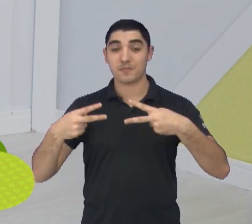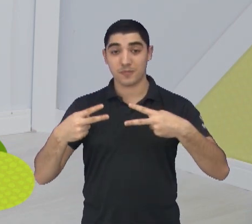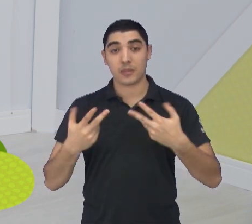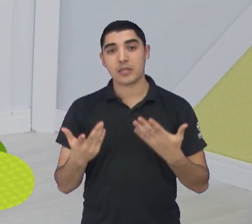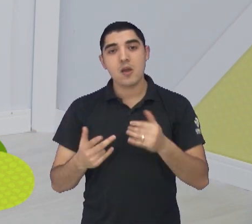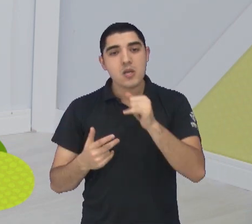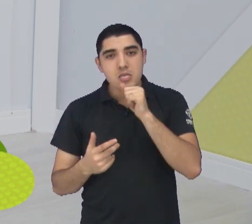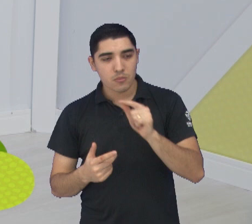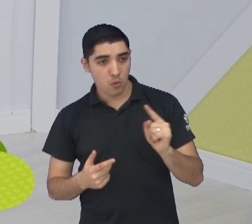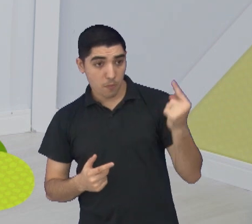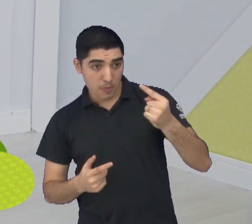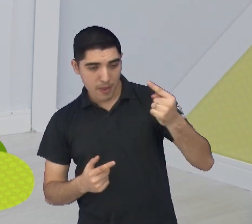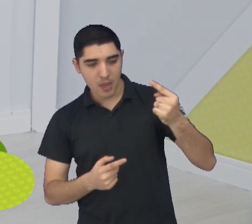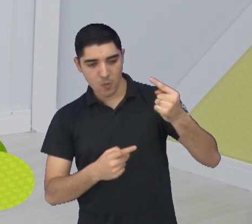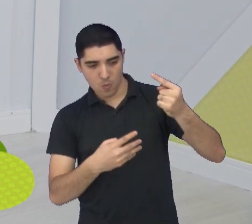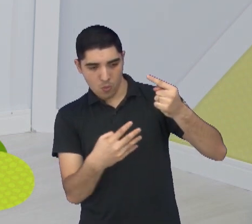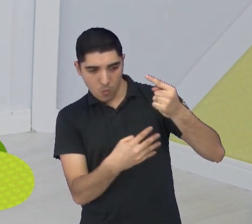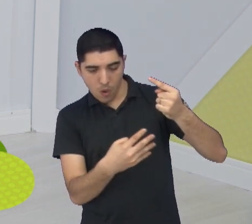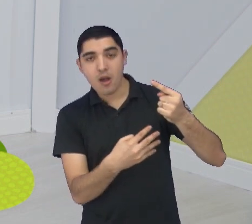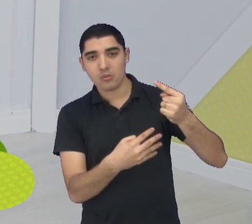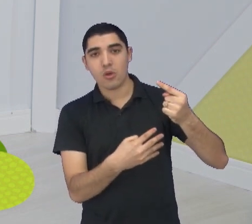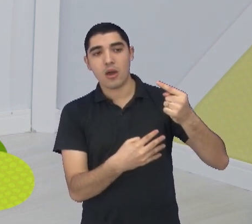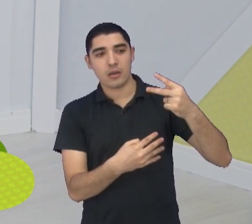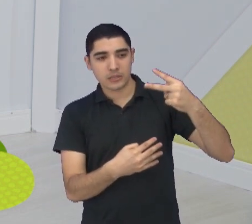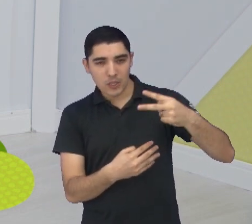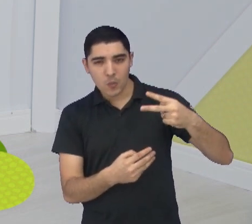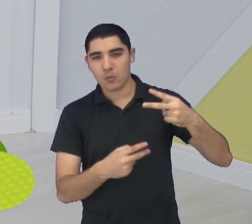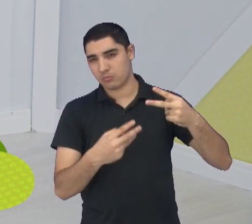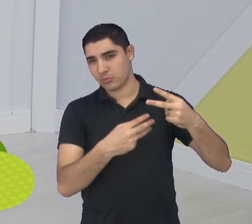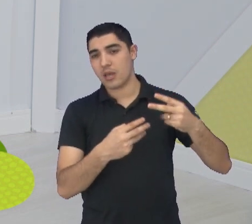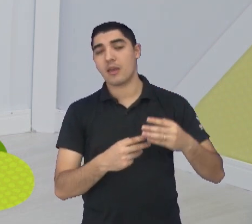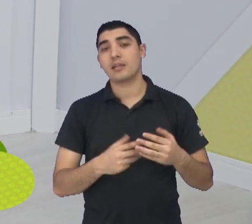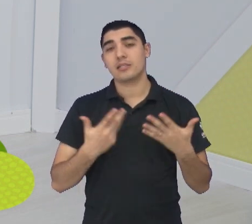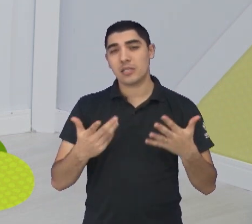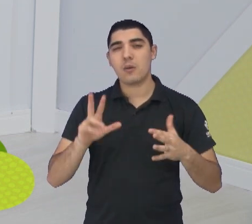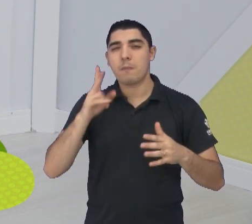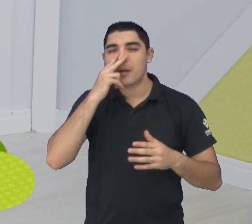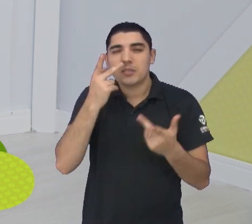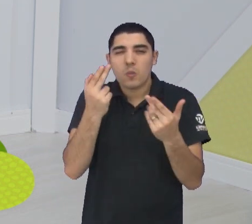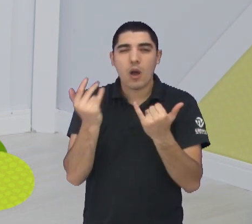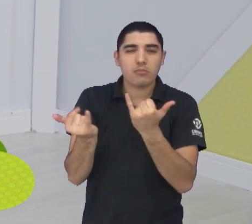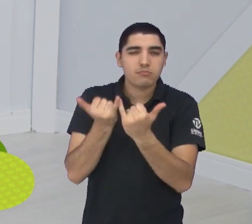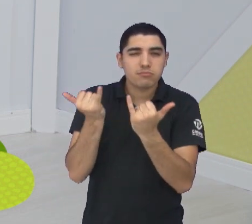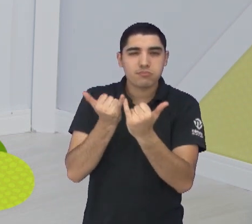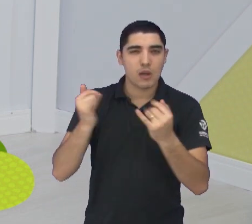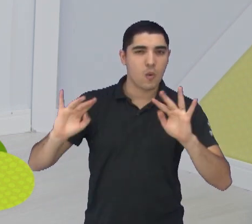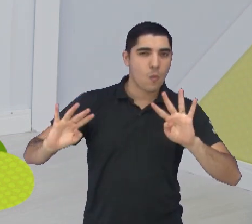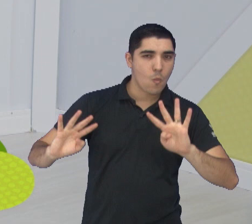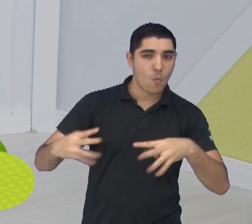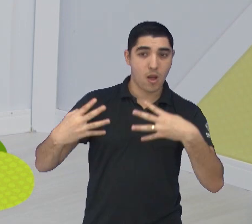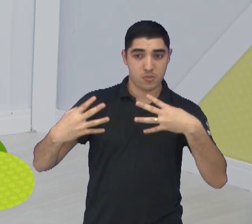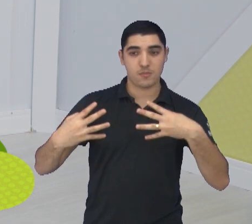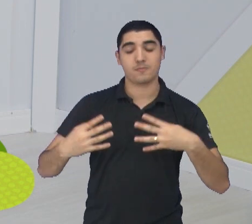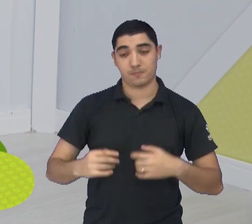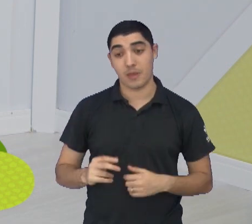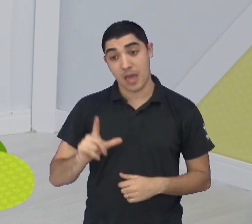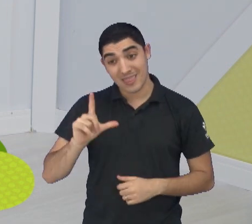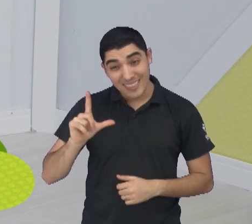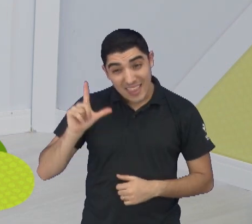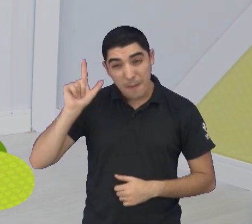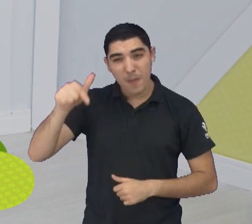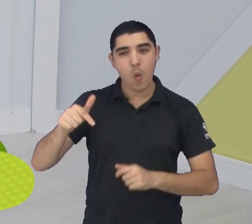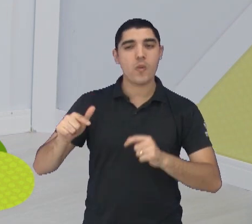enfrentar o primeiro e o segundo do grupo B, fazendo uma espécie de quartas de final, pra depois encontrar nas semifinais os dois primeiros, tá certo? É um